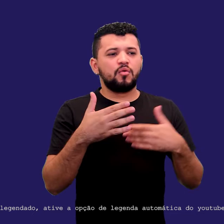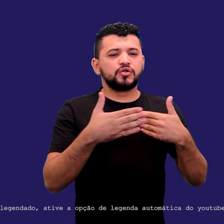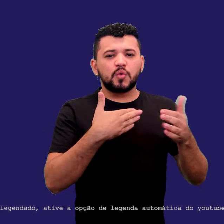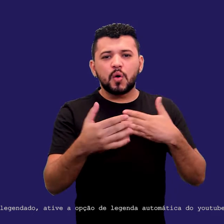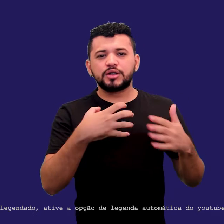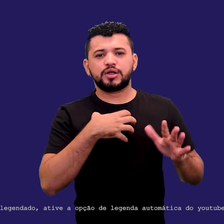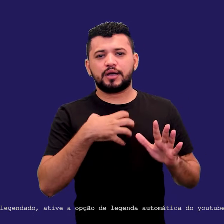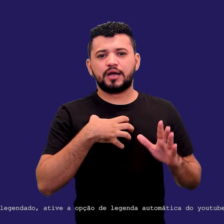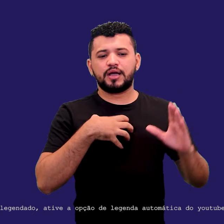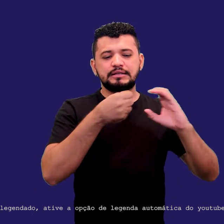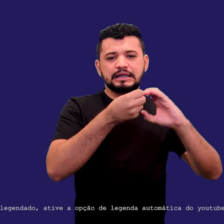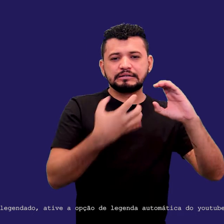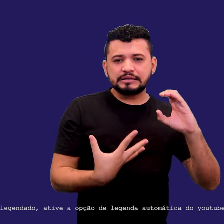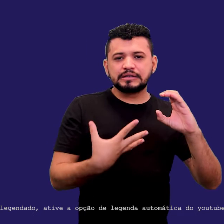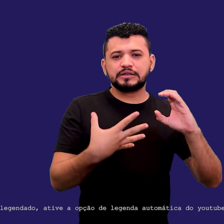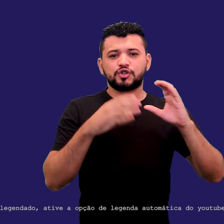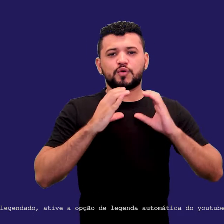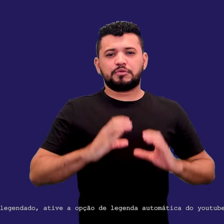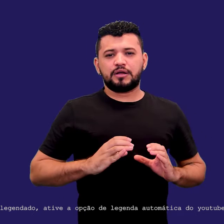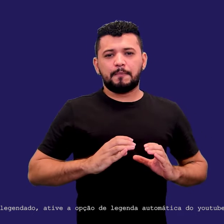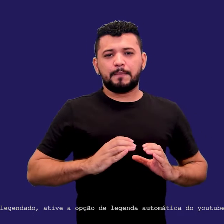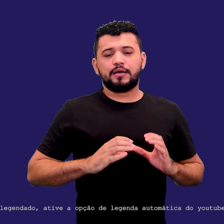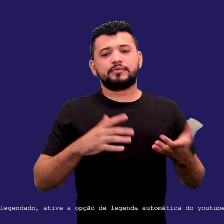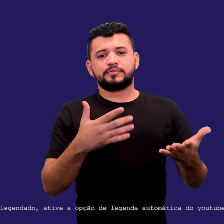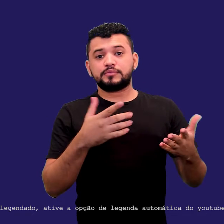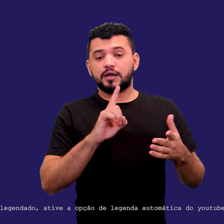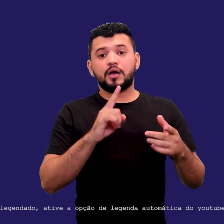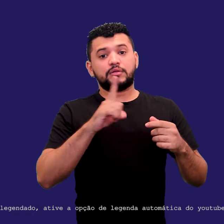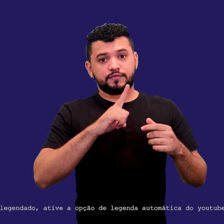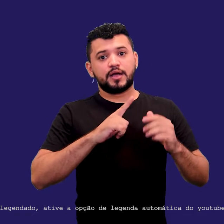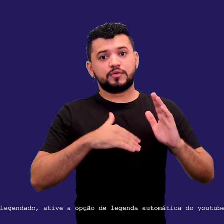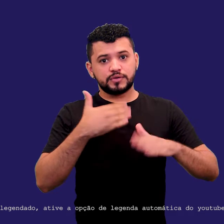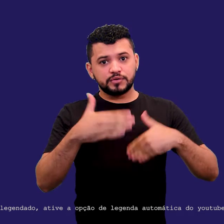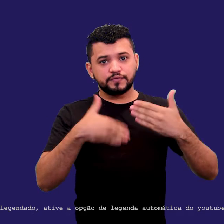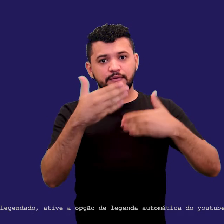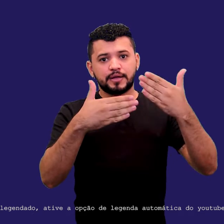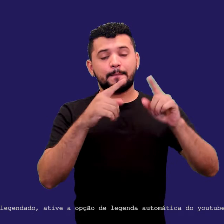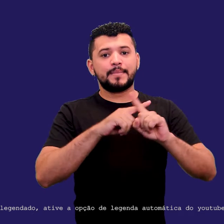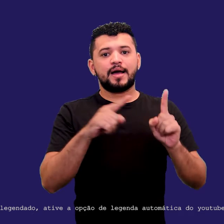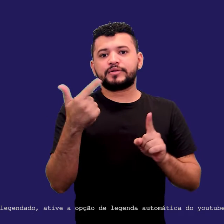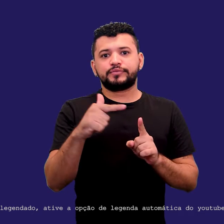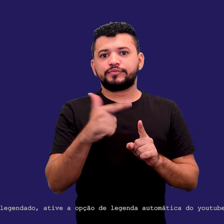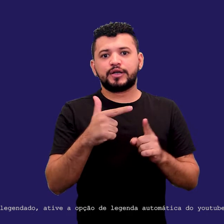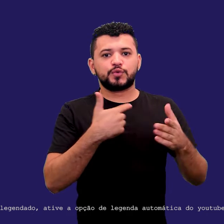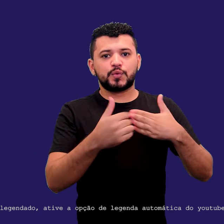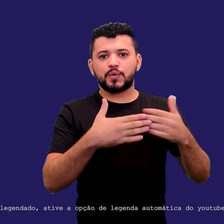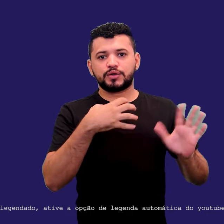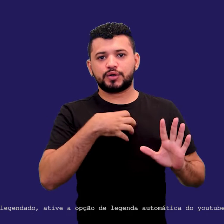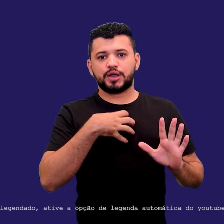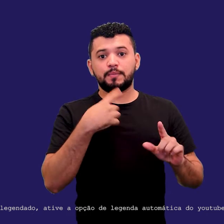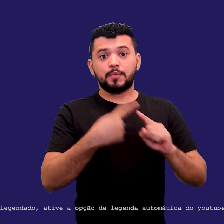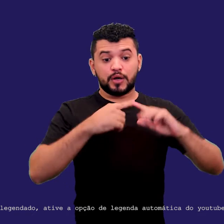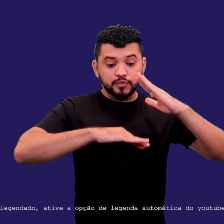de comportamento, elas estão em desenvolvimento, mas elas não acontecem do dia para a noite, né? Os profissionais, eles vêm se